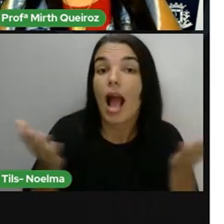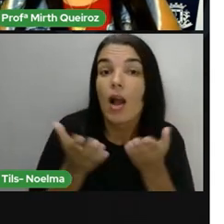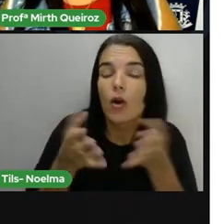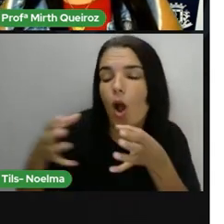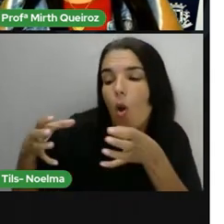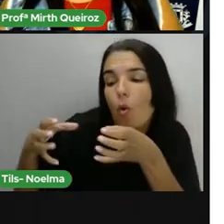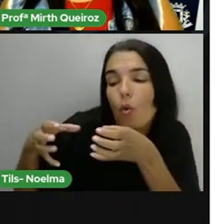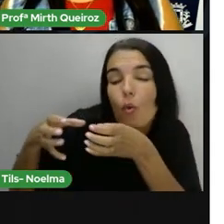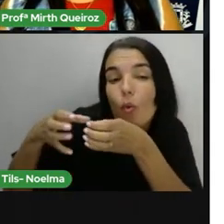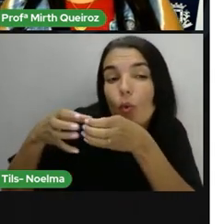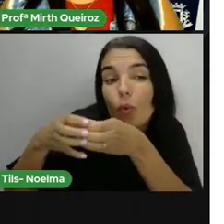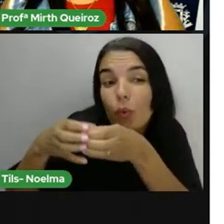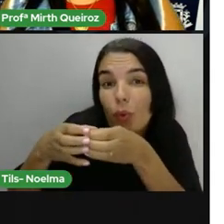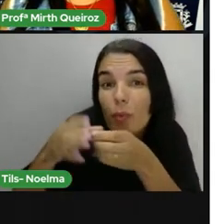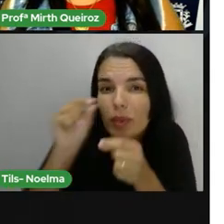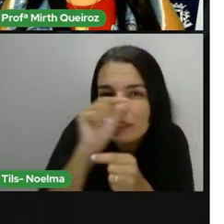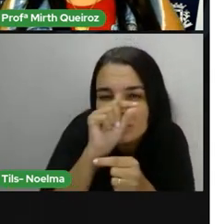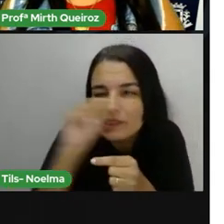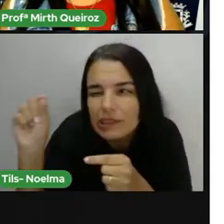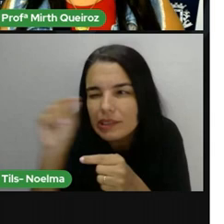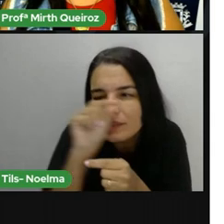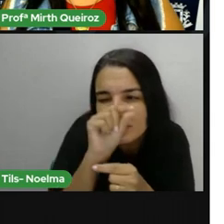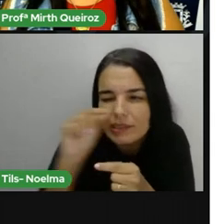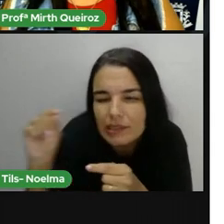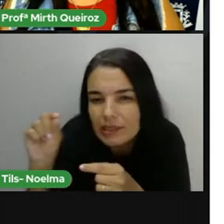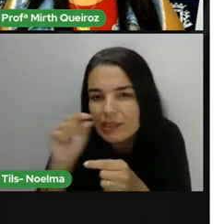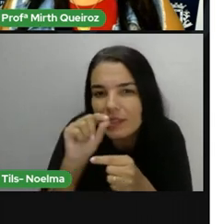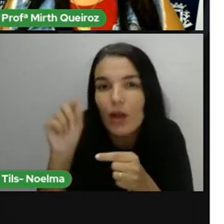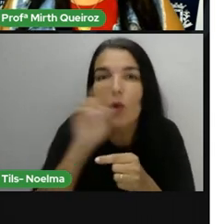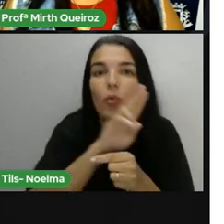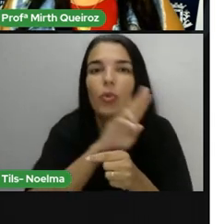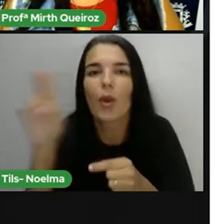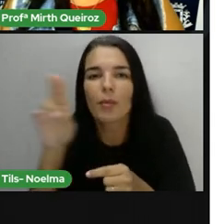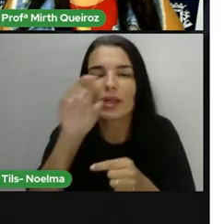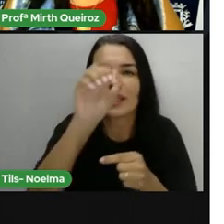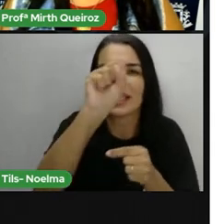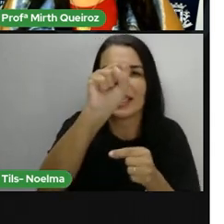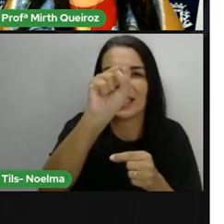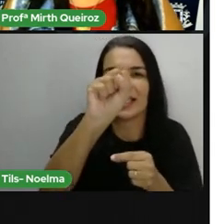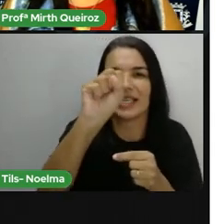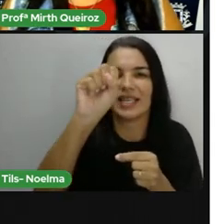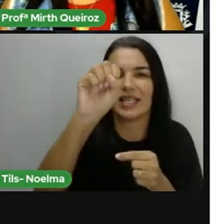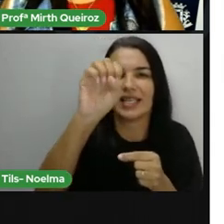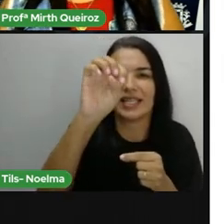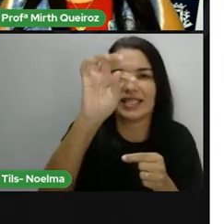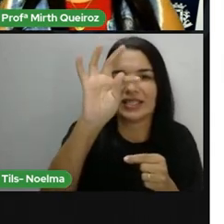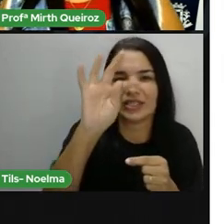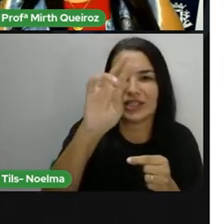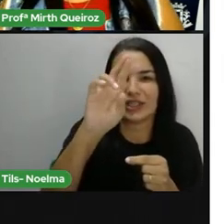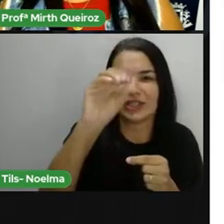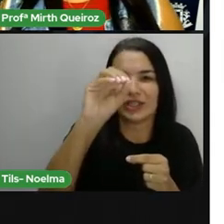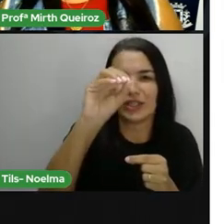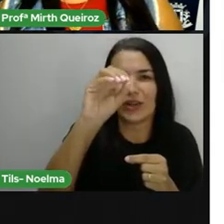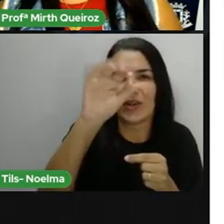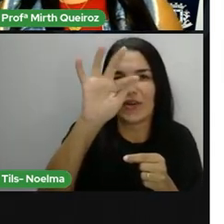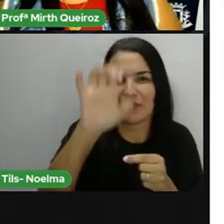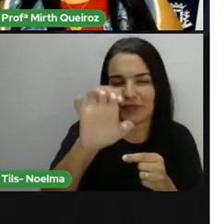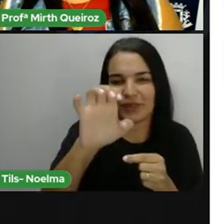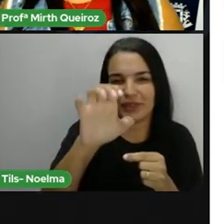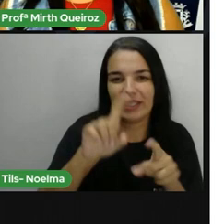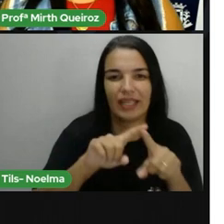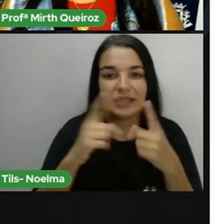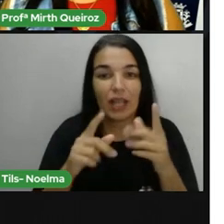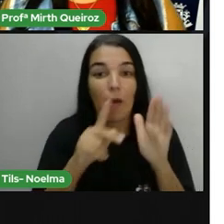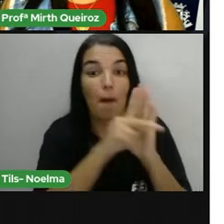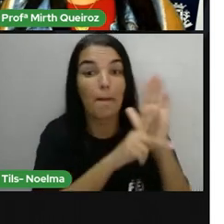O grupo de versos, ele vai ser chamado de estrofes. E os poemas, eles